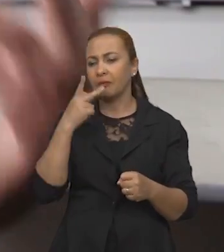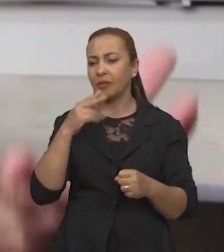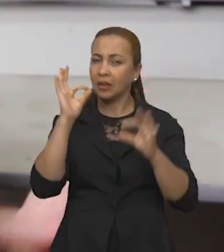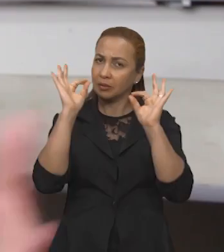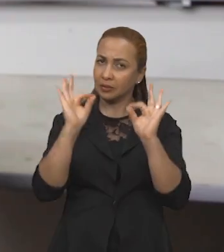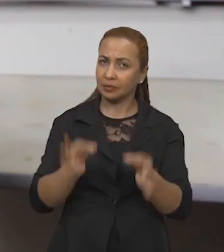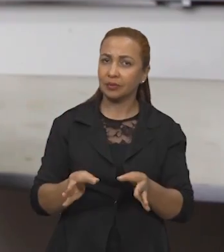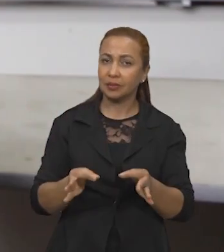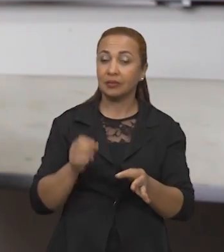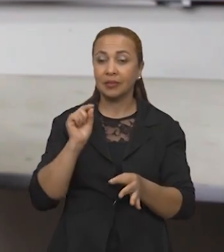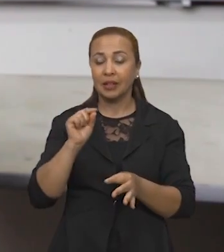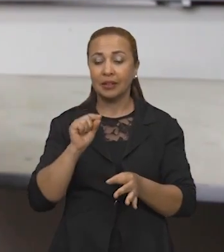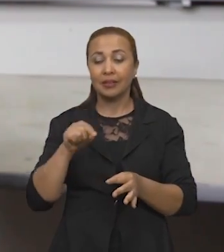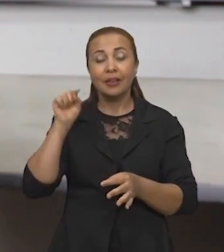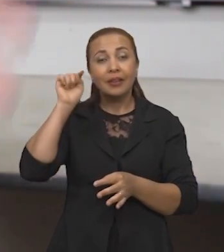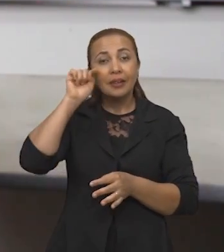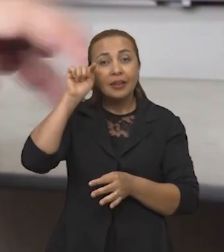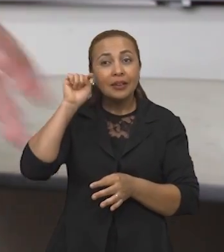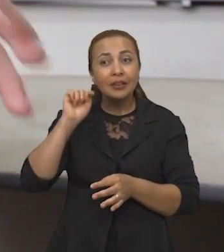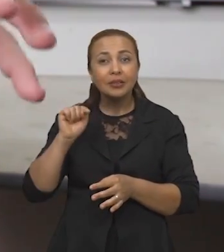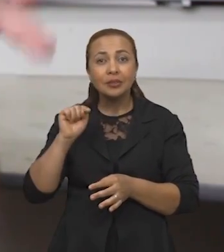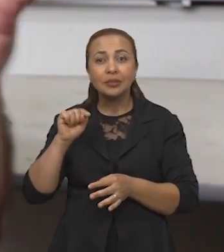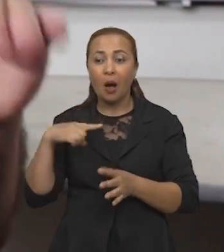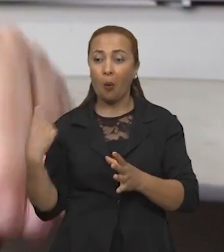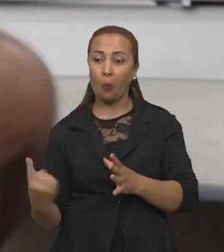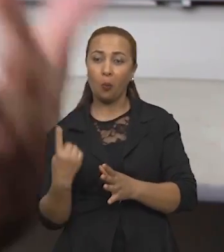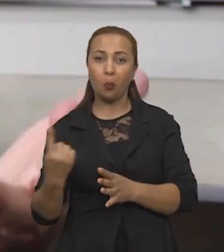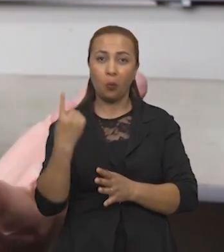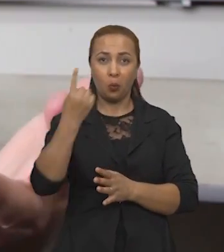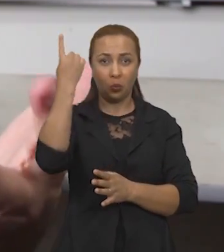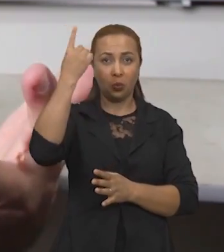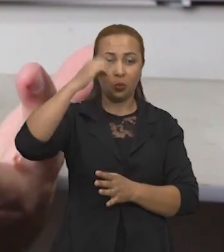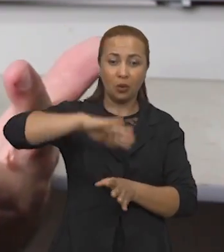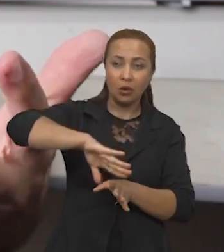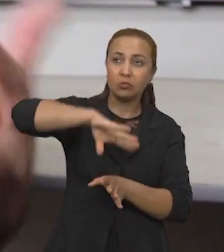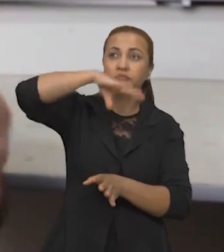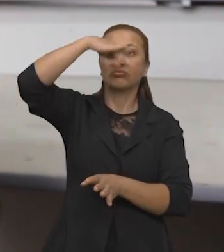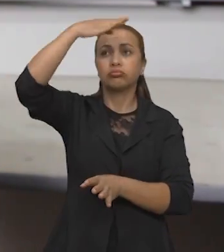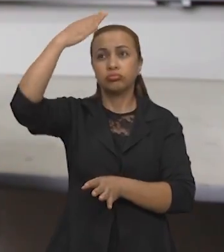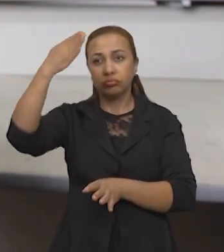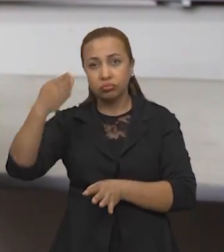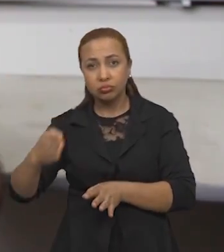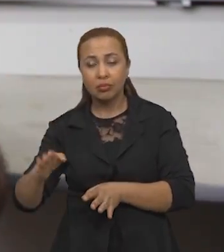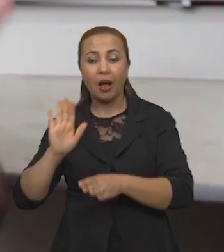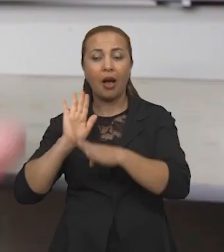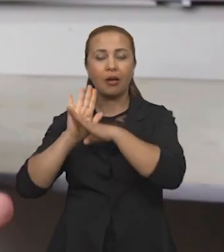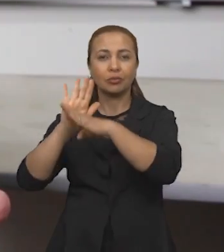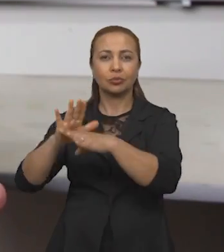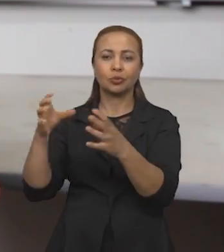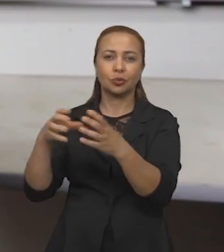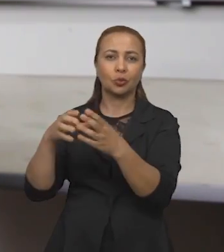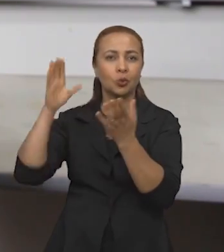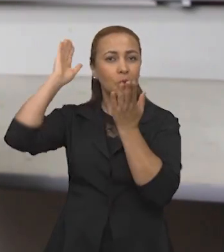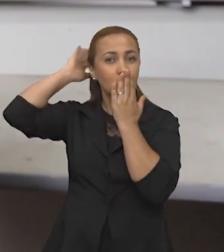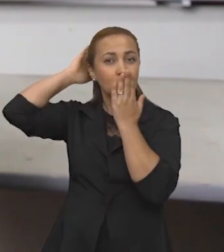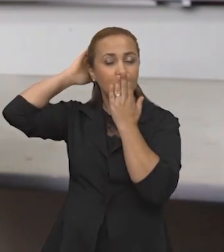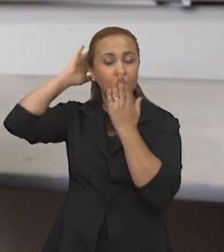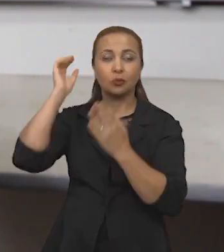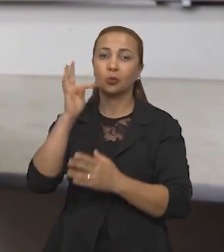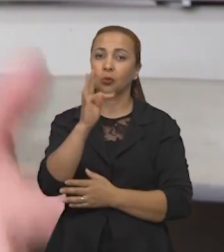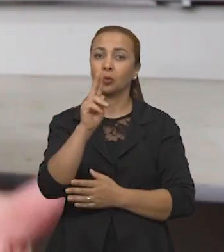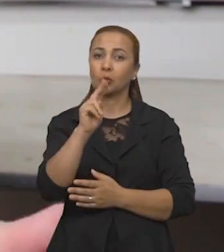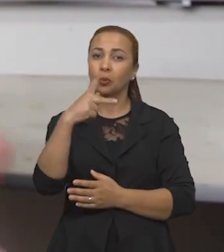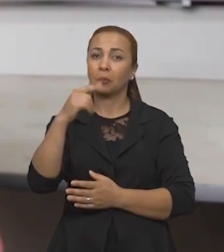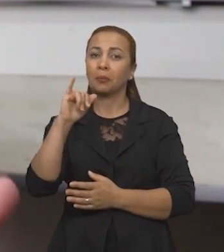é meio que afirmar que essa questão da altitude favorecia ao grupo Tupi um melhor